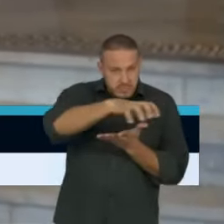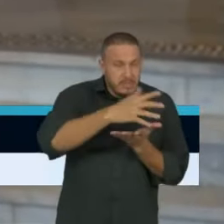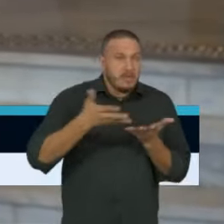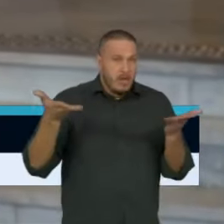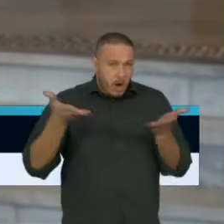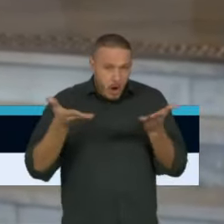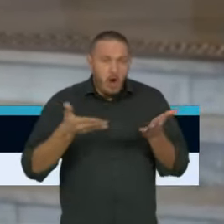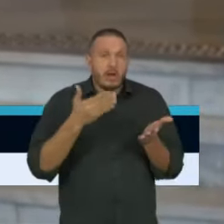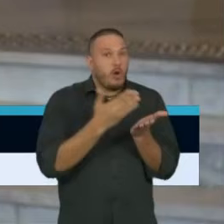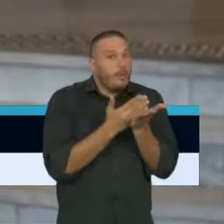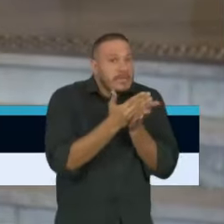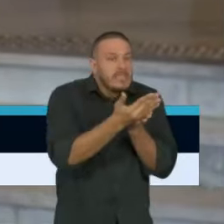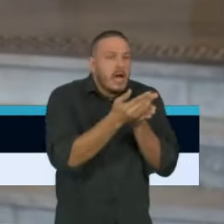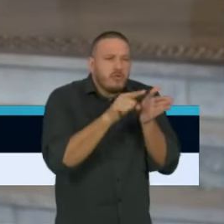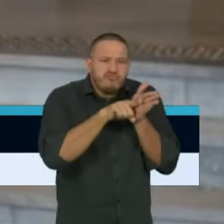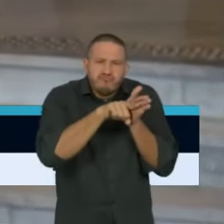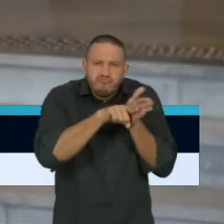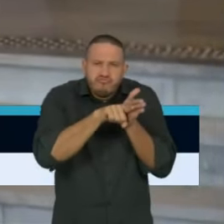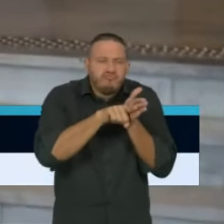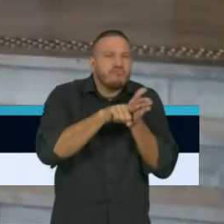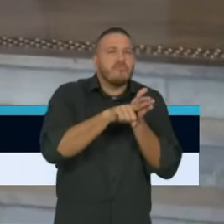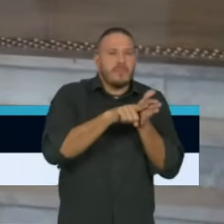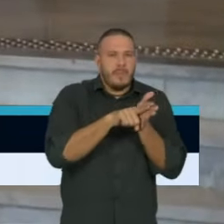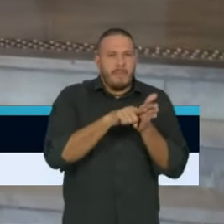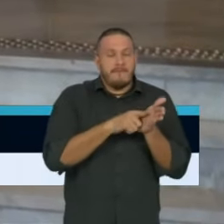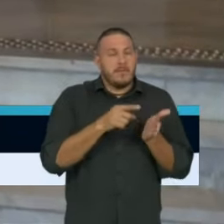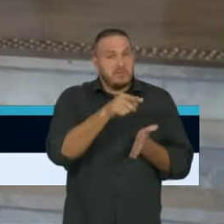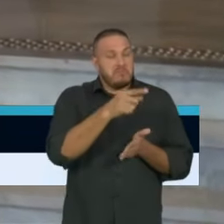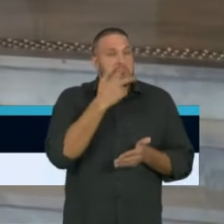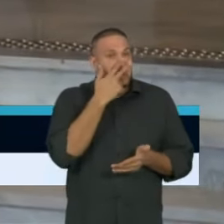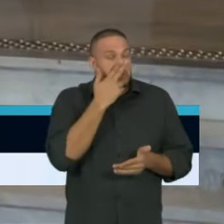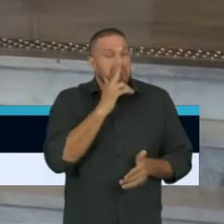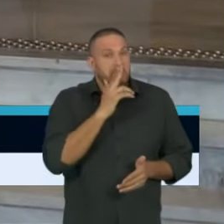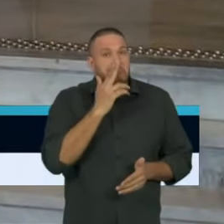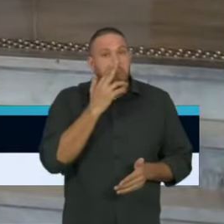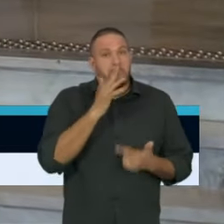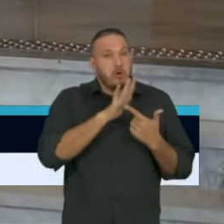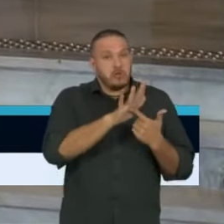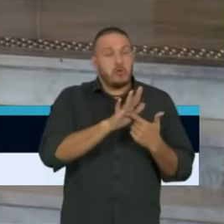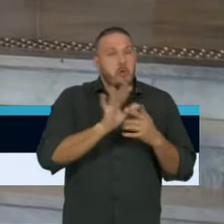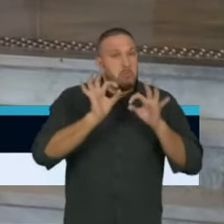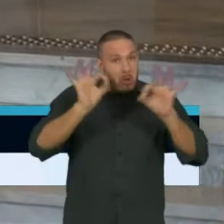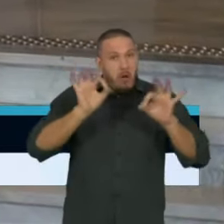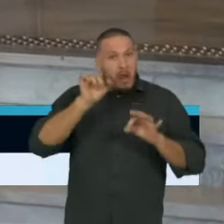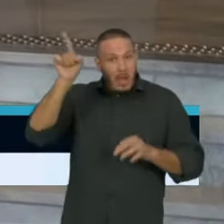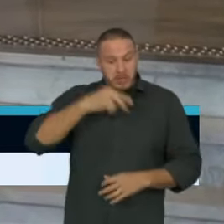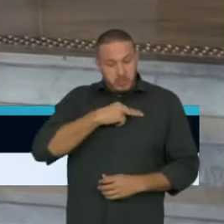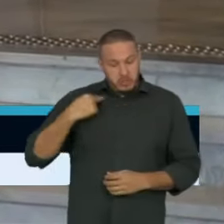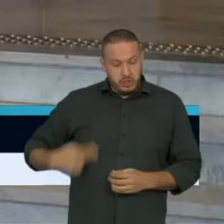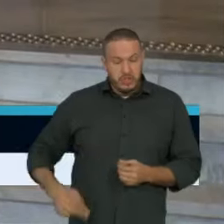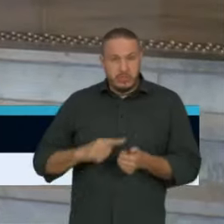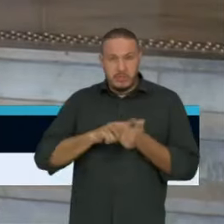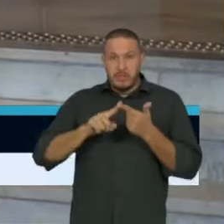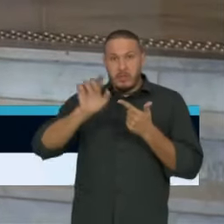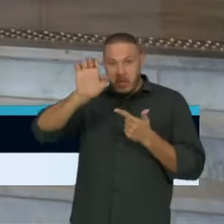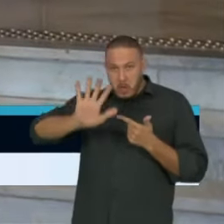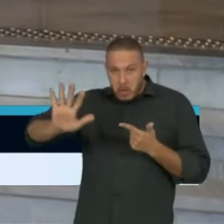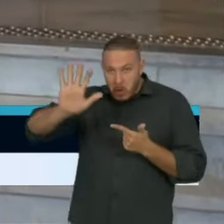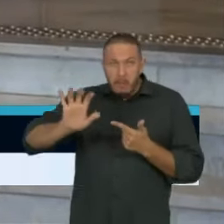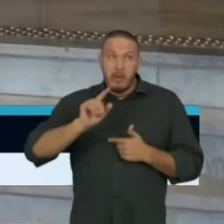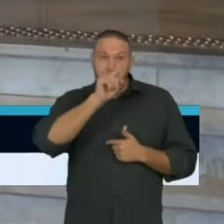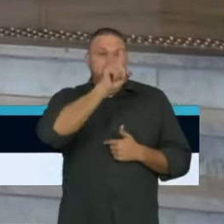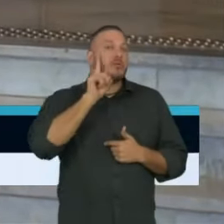investigação aprovado. Isso se demonstrou muito útil na China, na Europa, nos Estados Unidos, inclusive